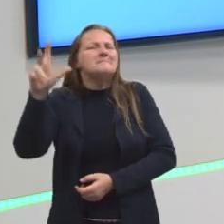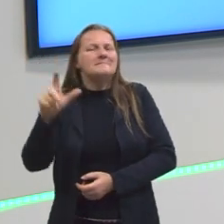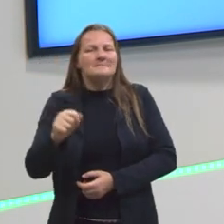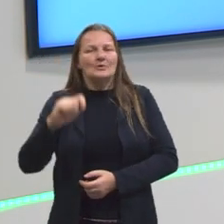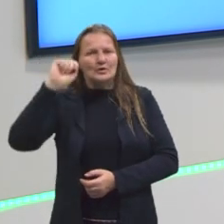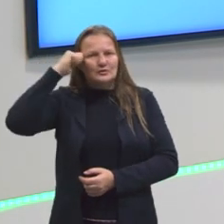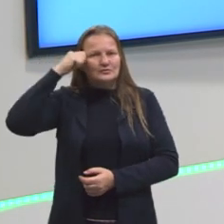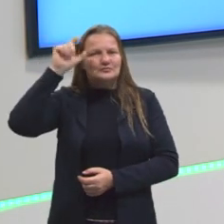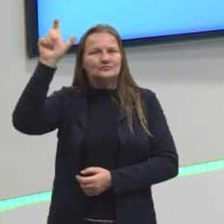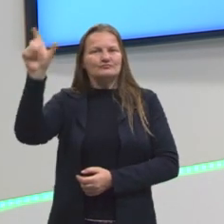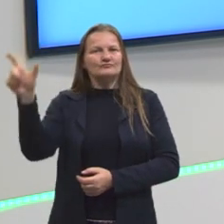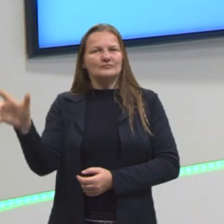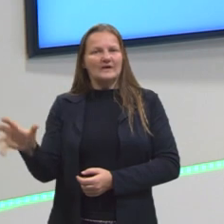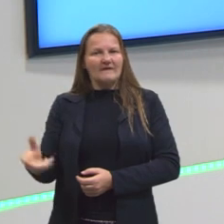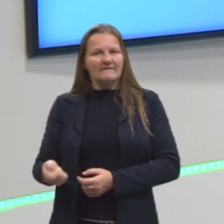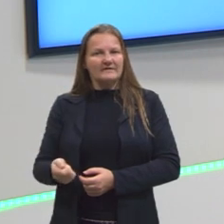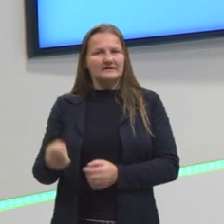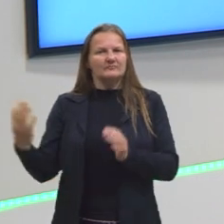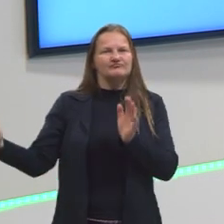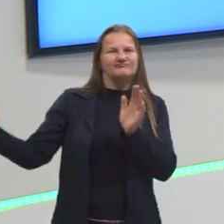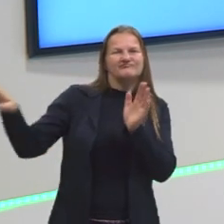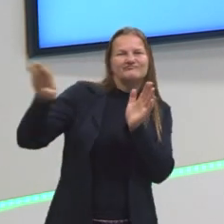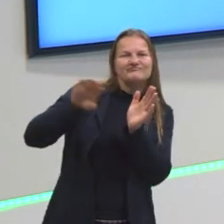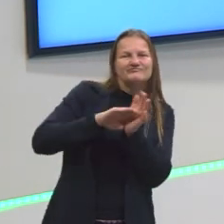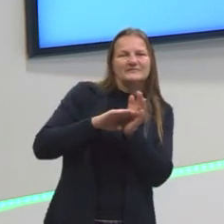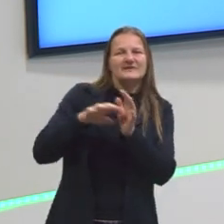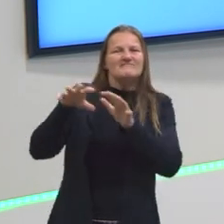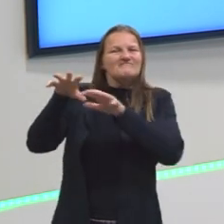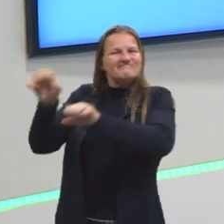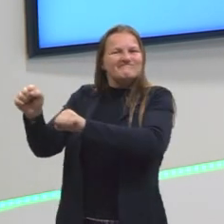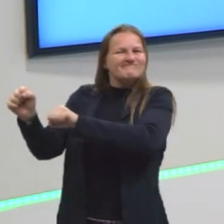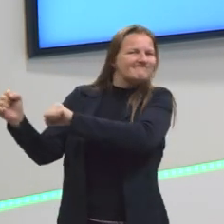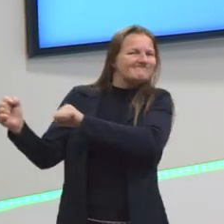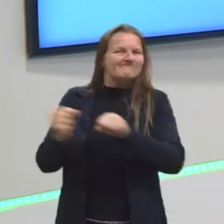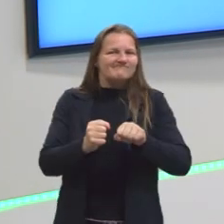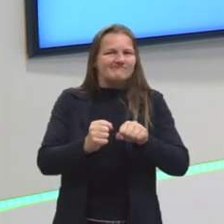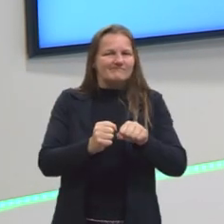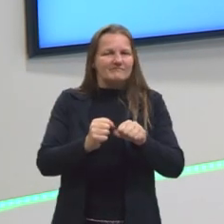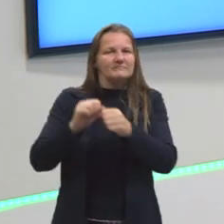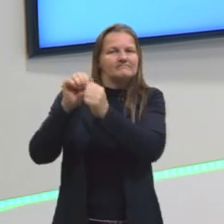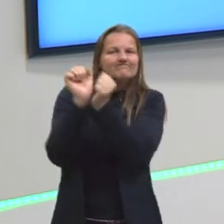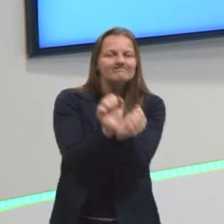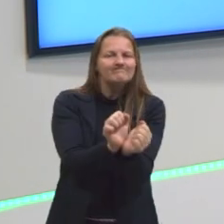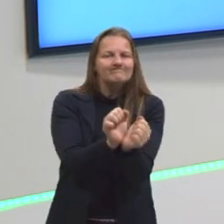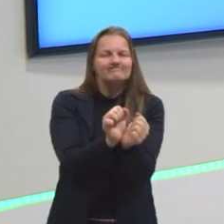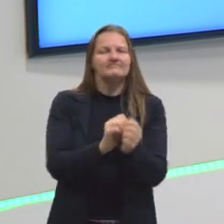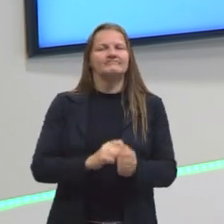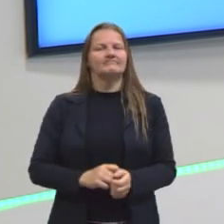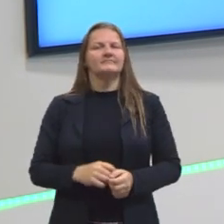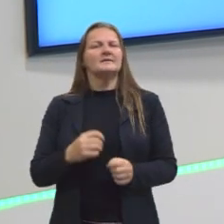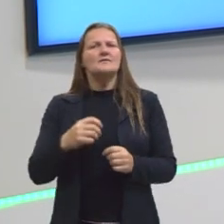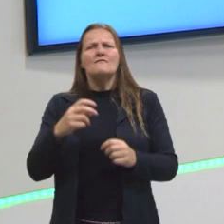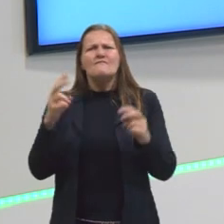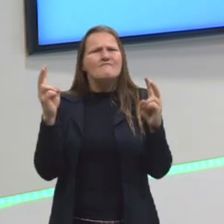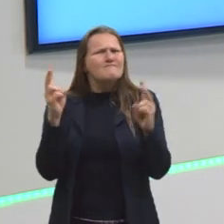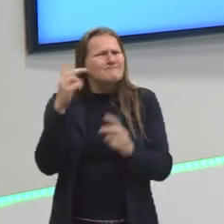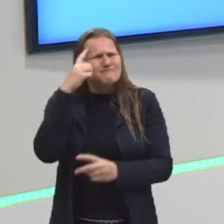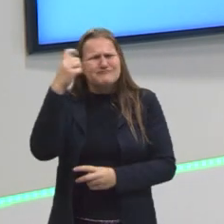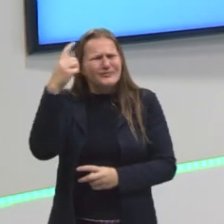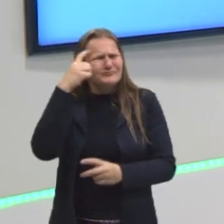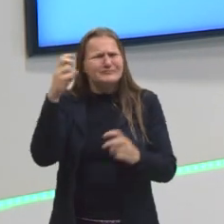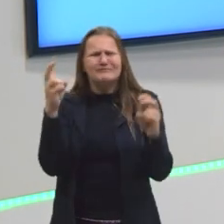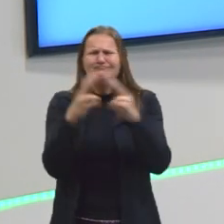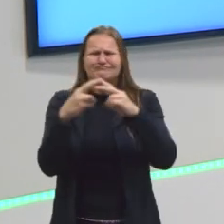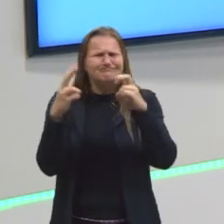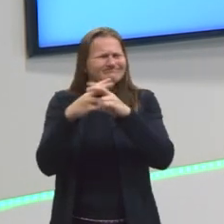foram tirados da África nesse momento de escravização, e isso foi um evento muito violento, muito traumático,